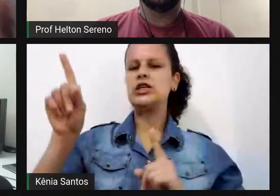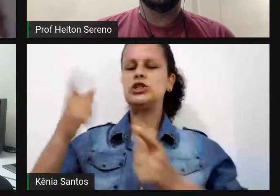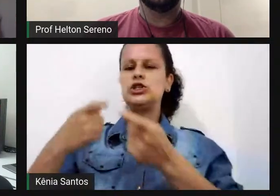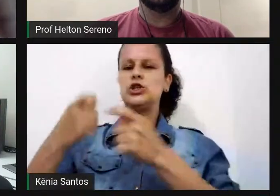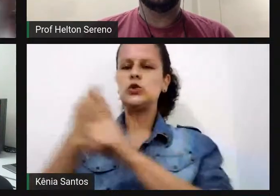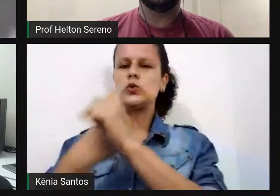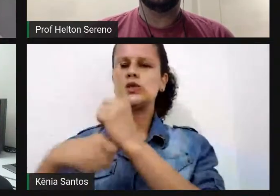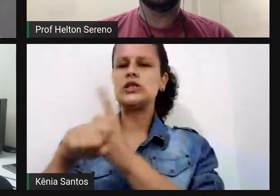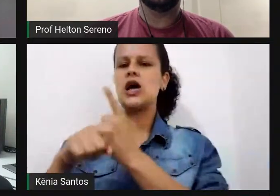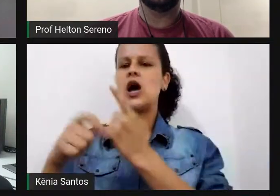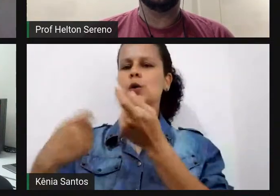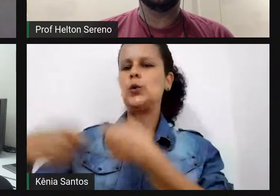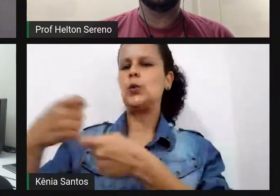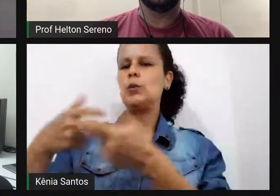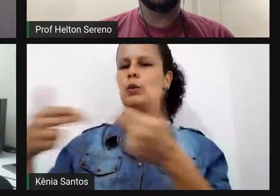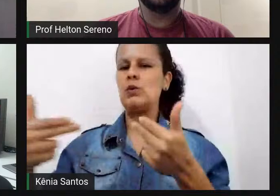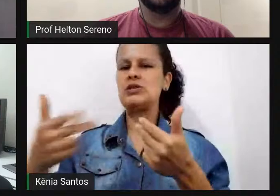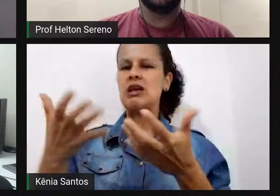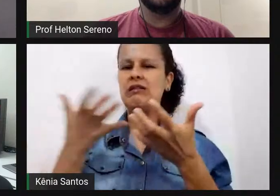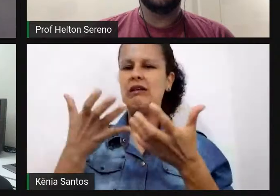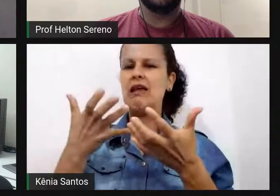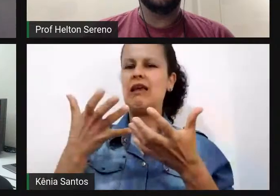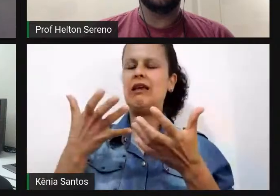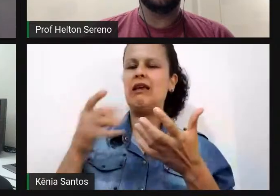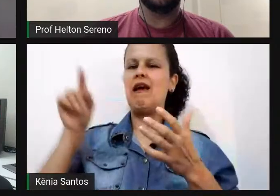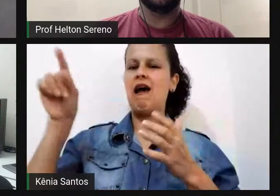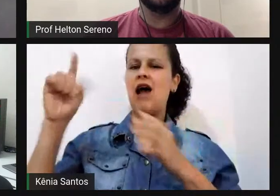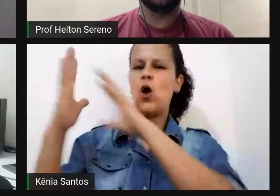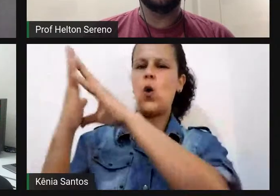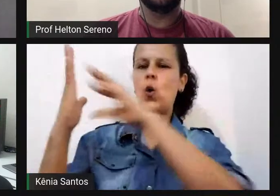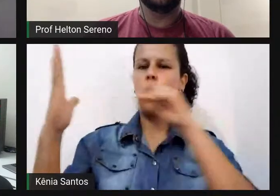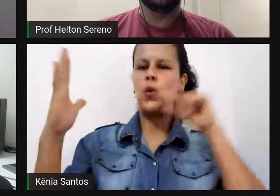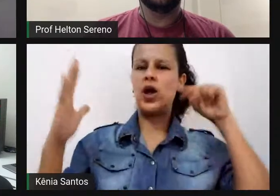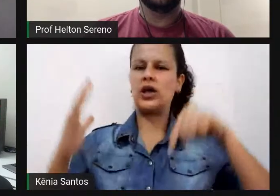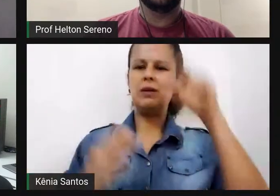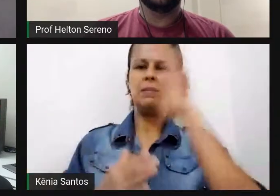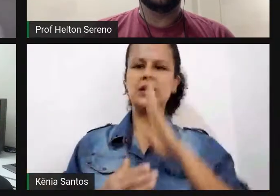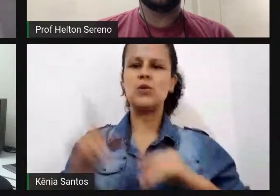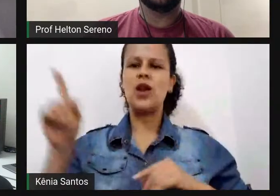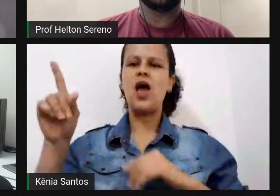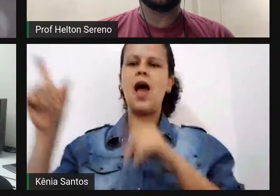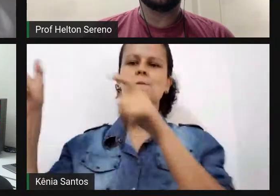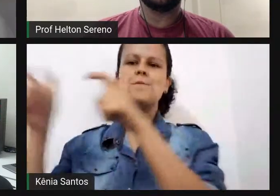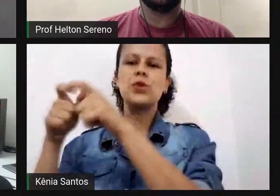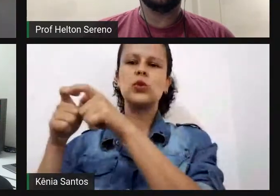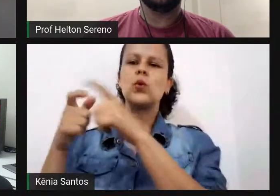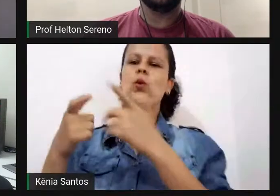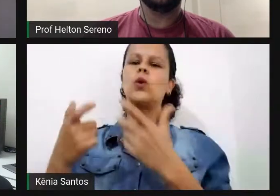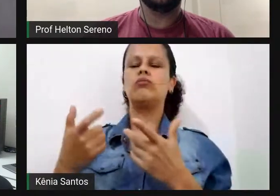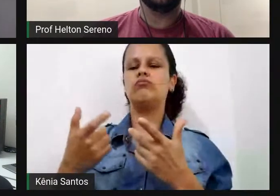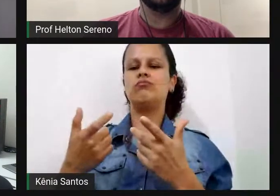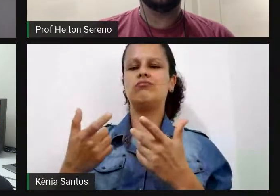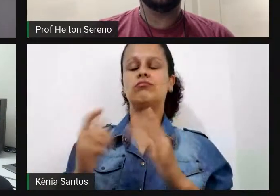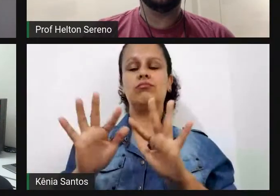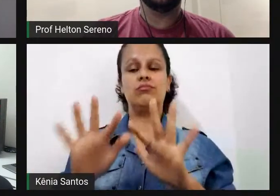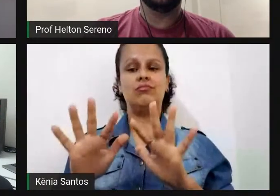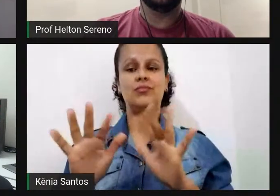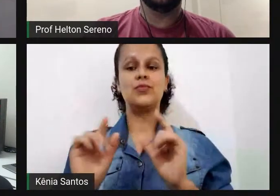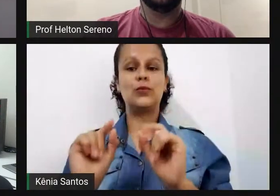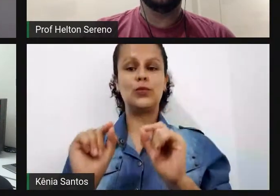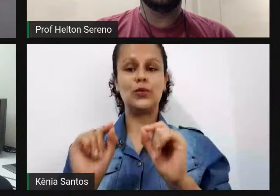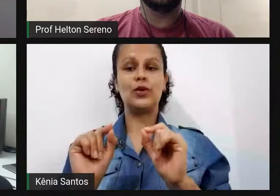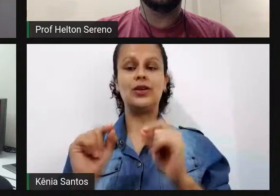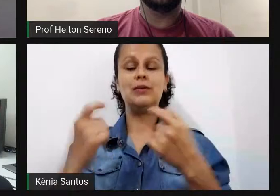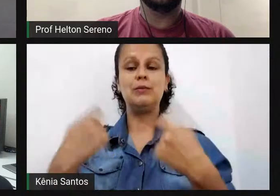estão querendo trazer a Finlândia para cá, mas a Finlândia é muito menor que o Brasil, etc, etc, etc. Então, pessoal, uma coisa que tem que ficar